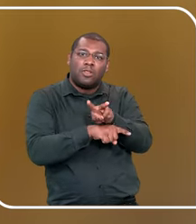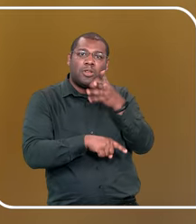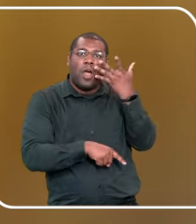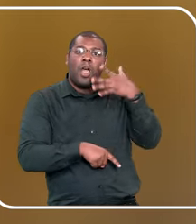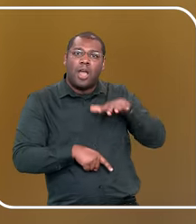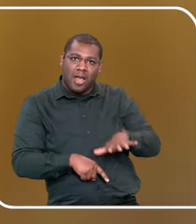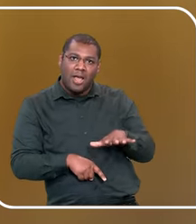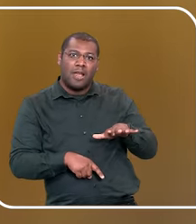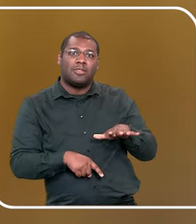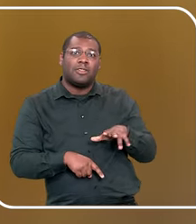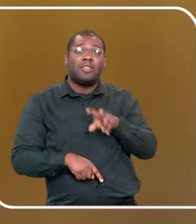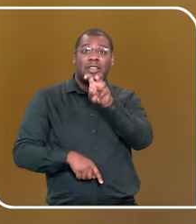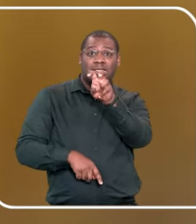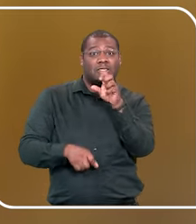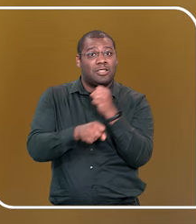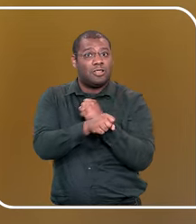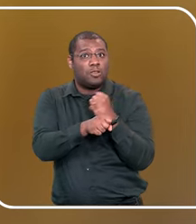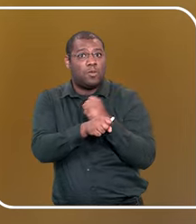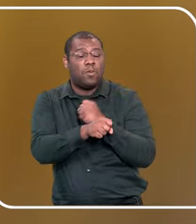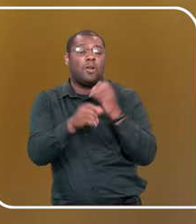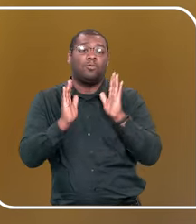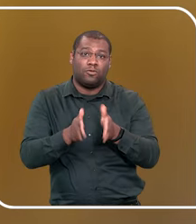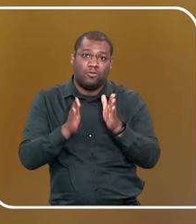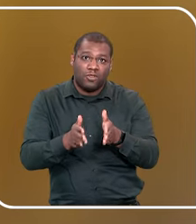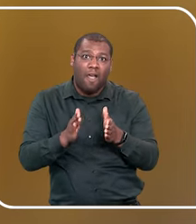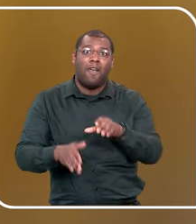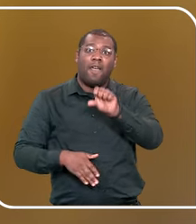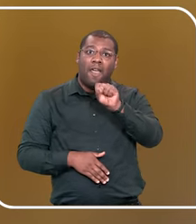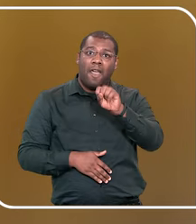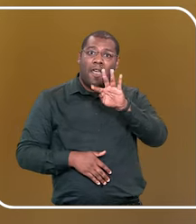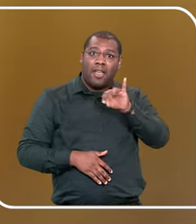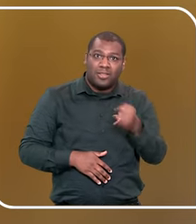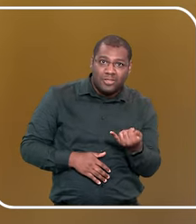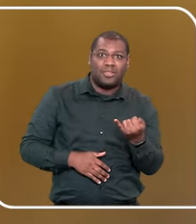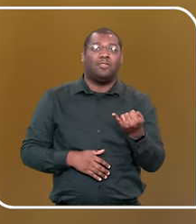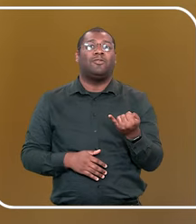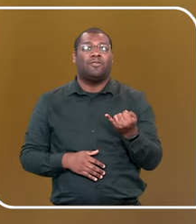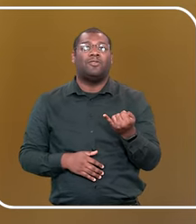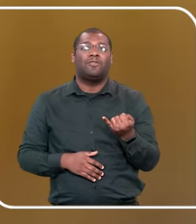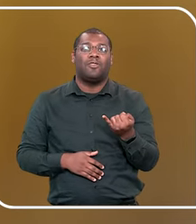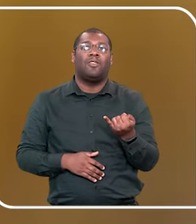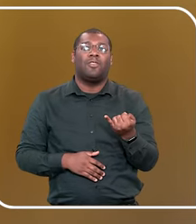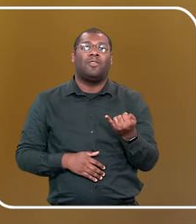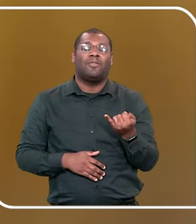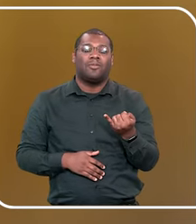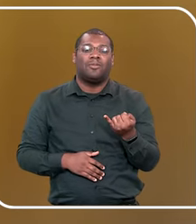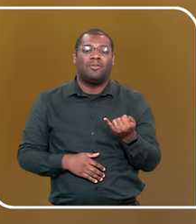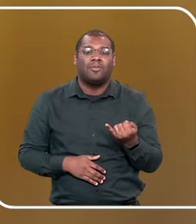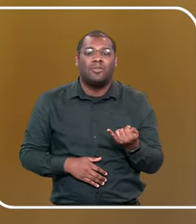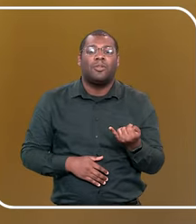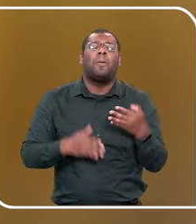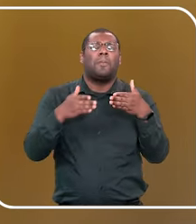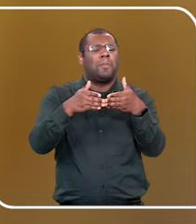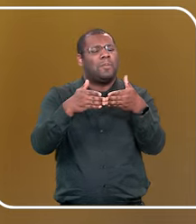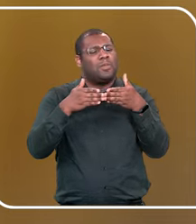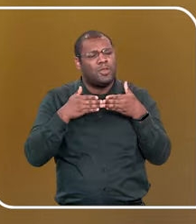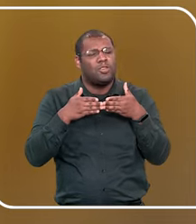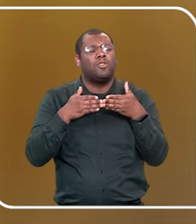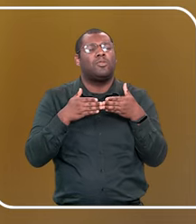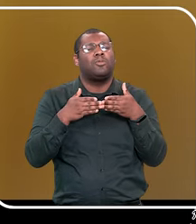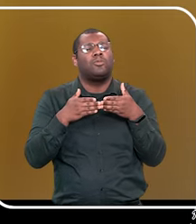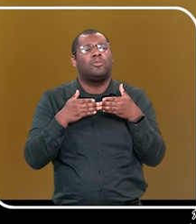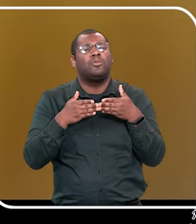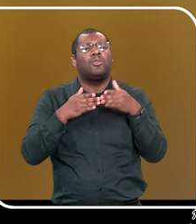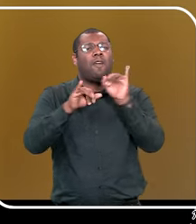aí cinco anos de existência e do qual o STJ é signatário. Eu sempre peço licença para